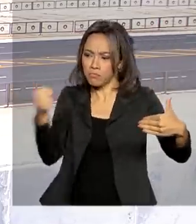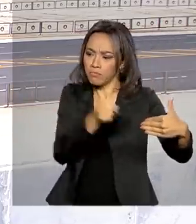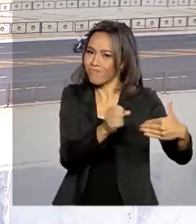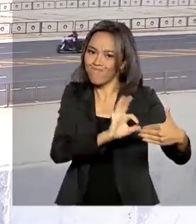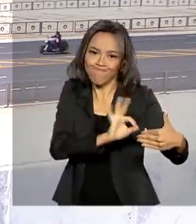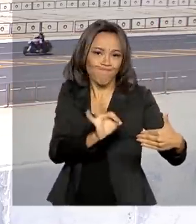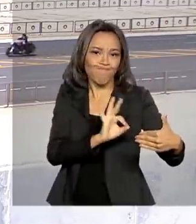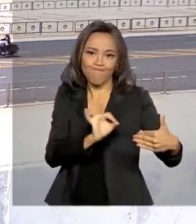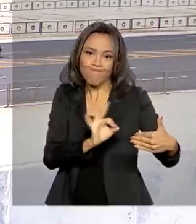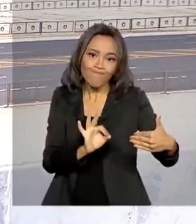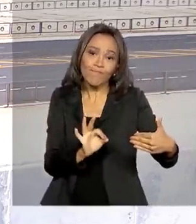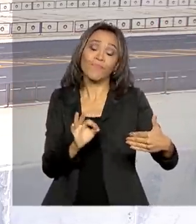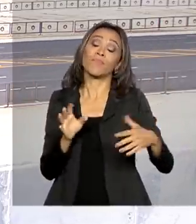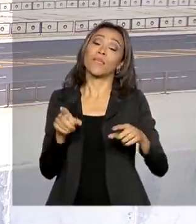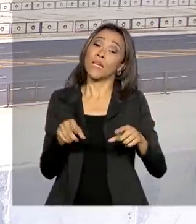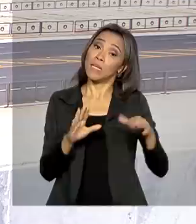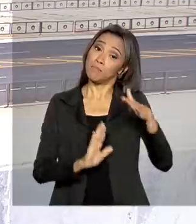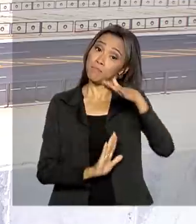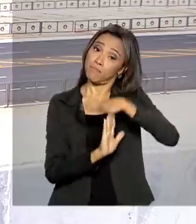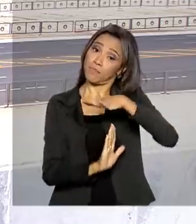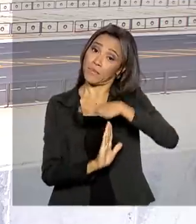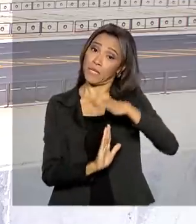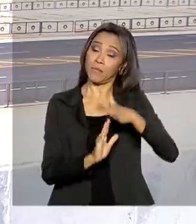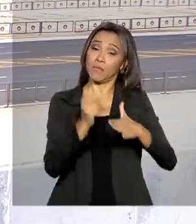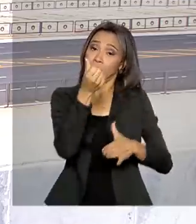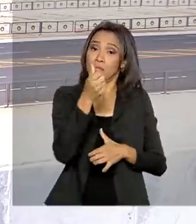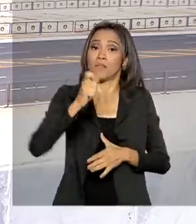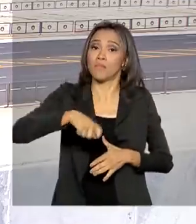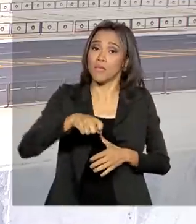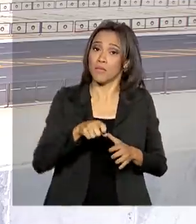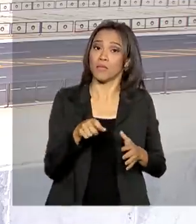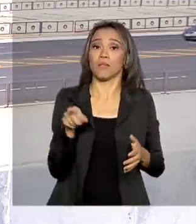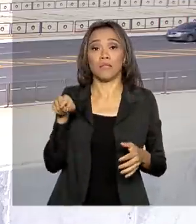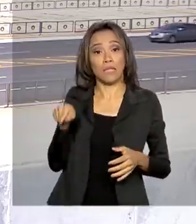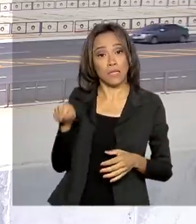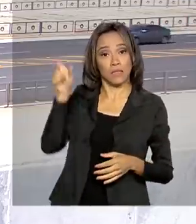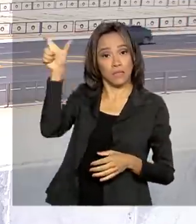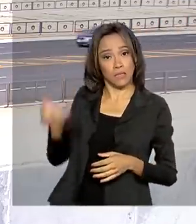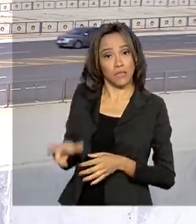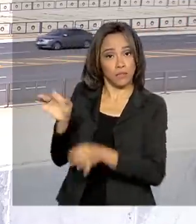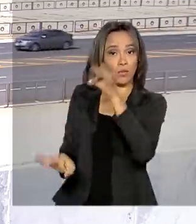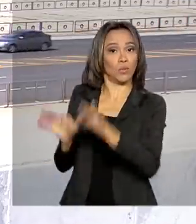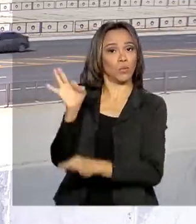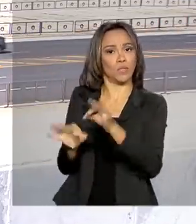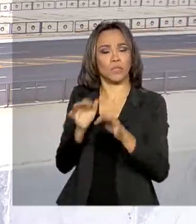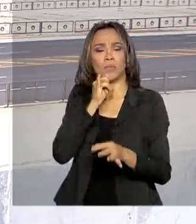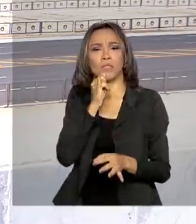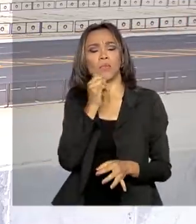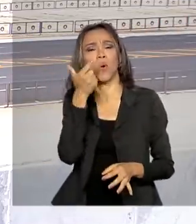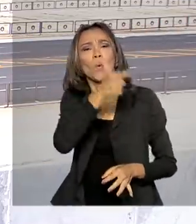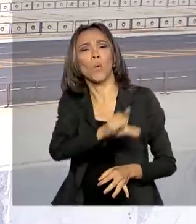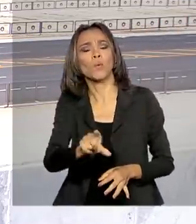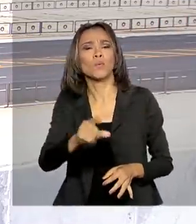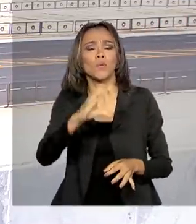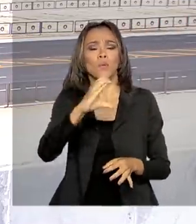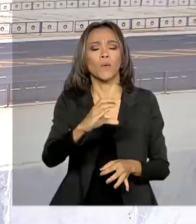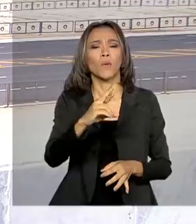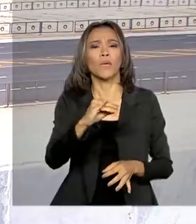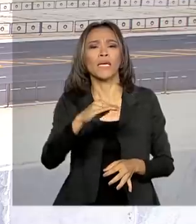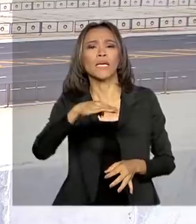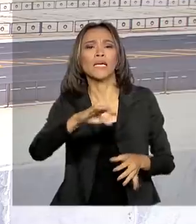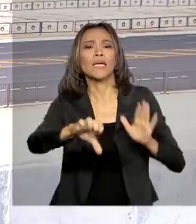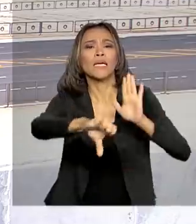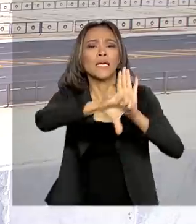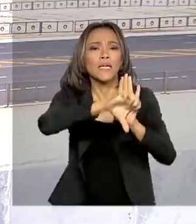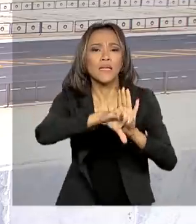suspender, dessa vez por tempo indeterminado, a exigência desse juiz nos casos de crimes relacionados à violência doméstica e também